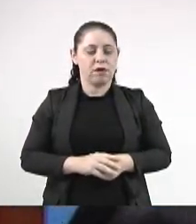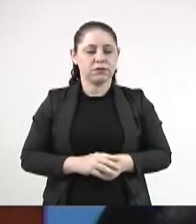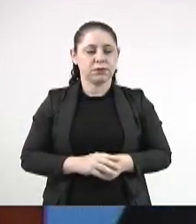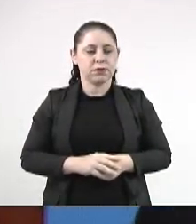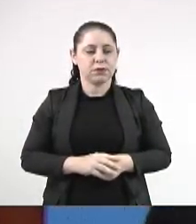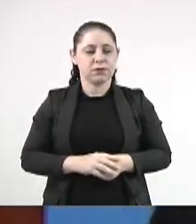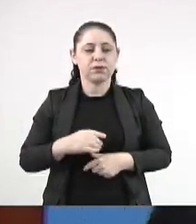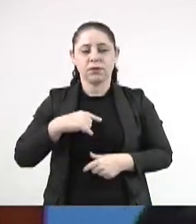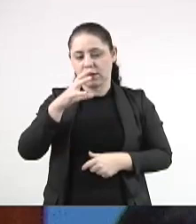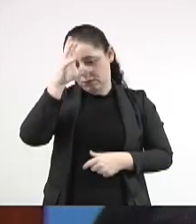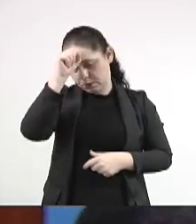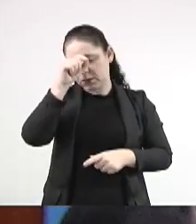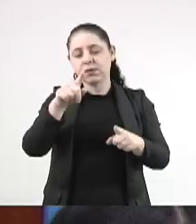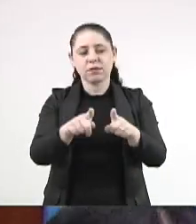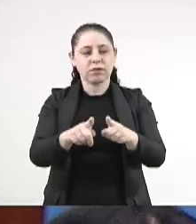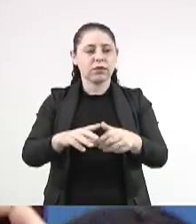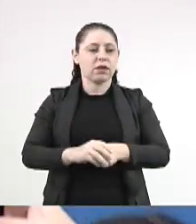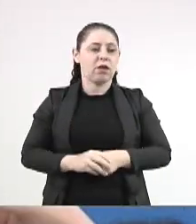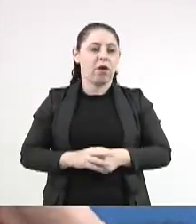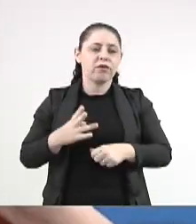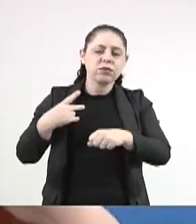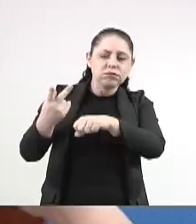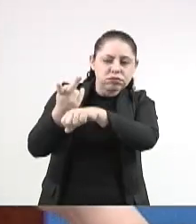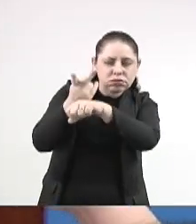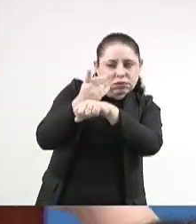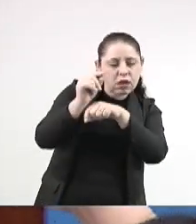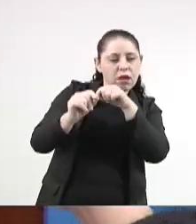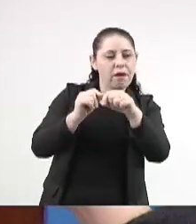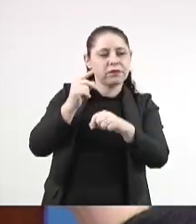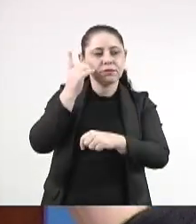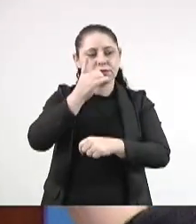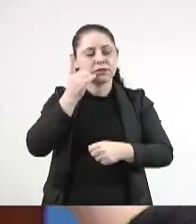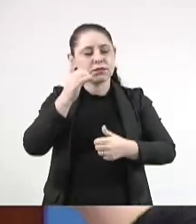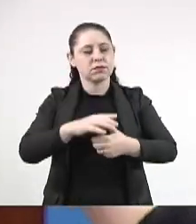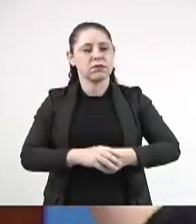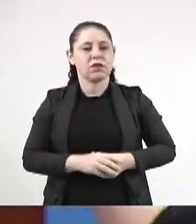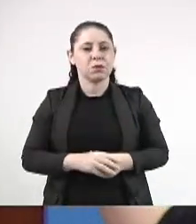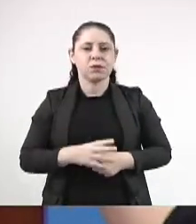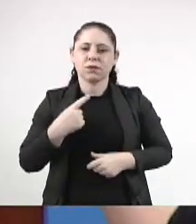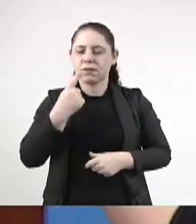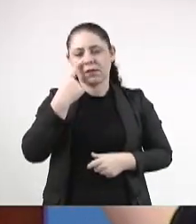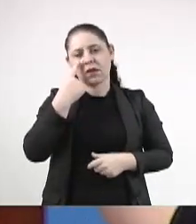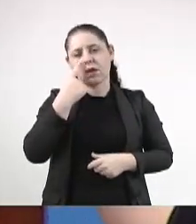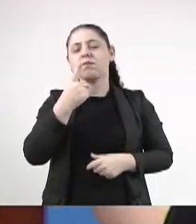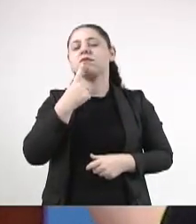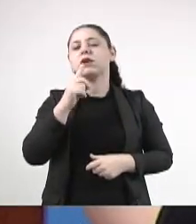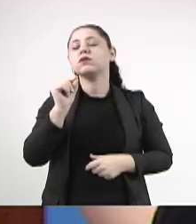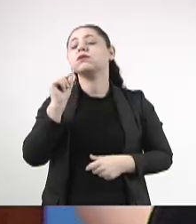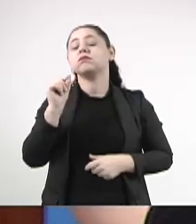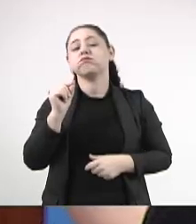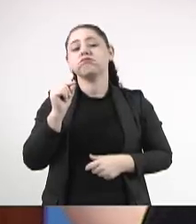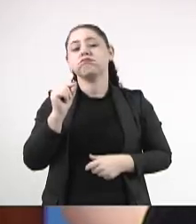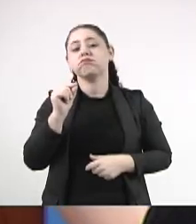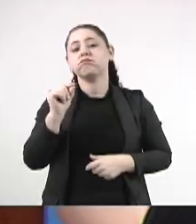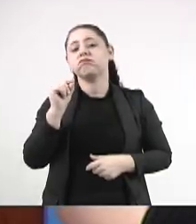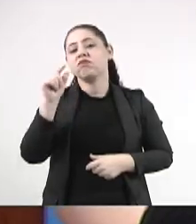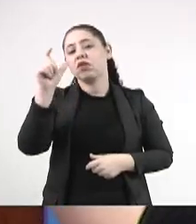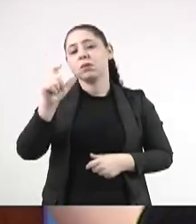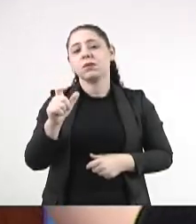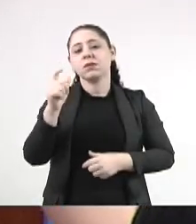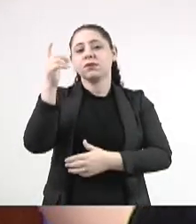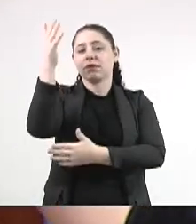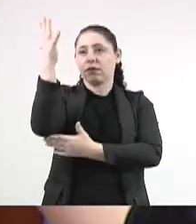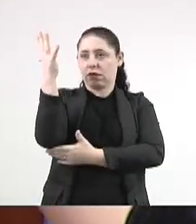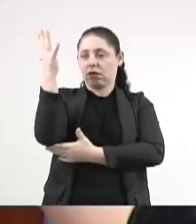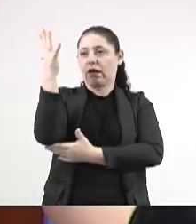Eu estou aprendendo também, então eu fui atrás disso, deputado Pedro Kemp. Vamos dizer que isso aqui seja um poste,